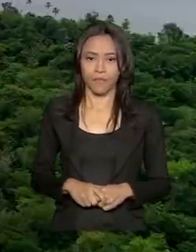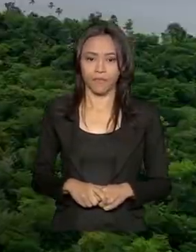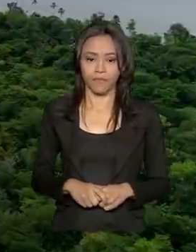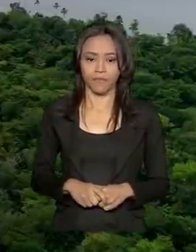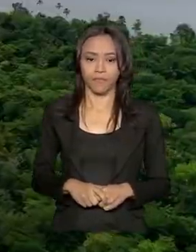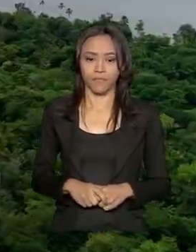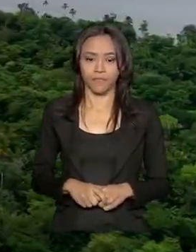Acesse